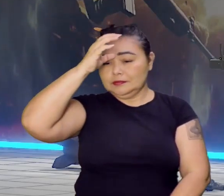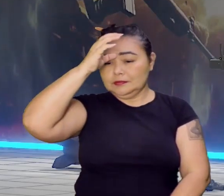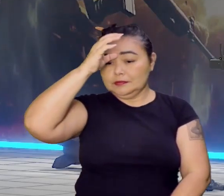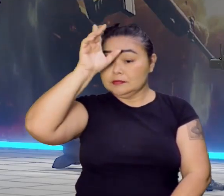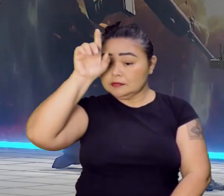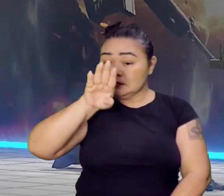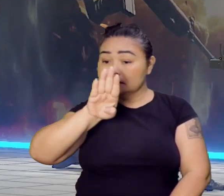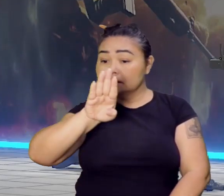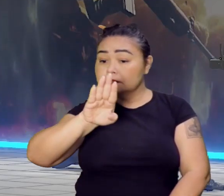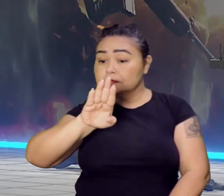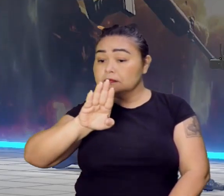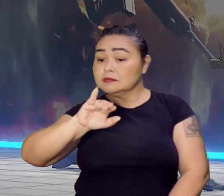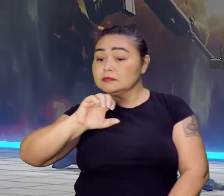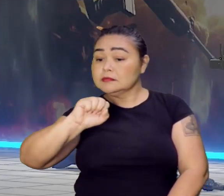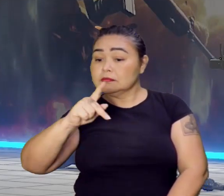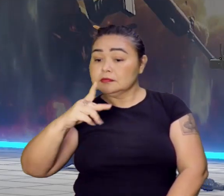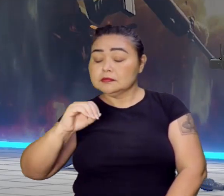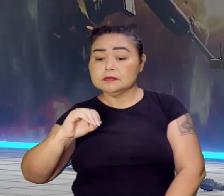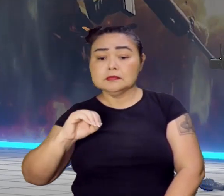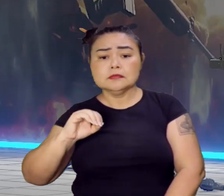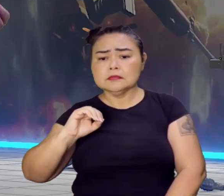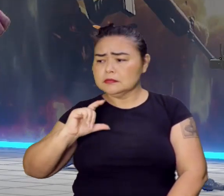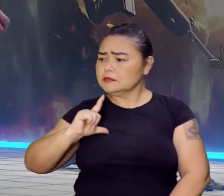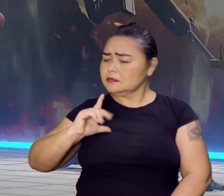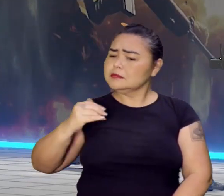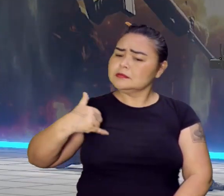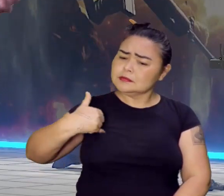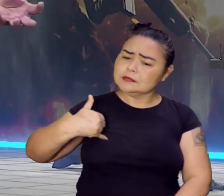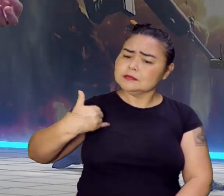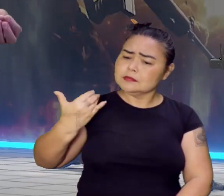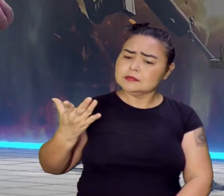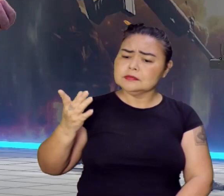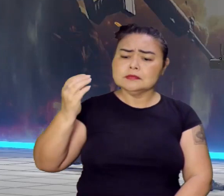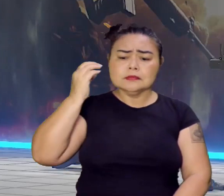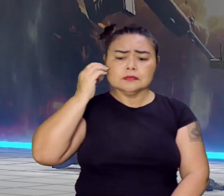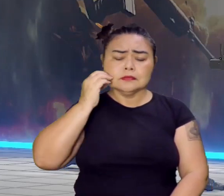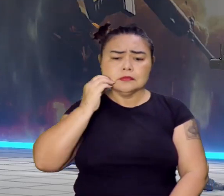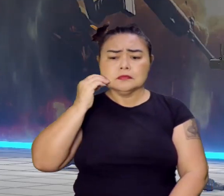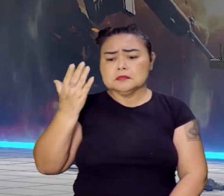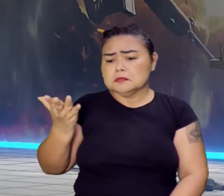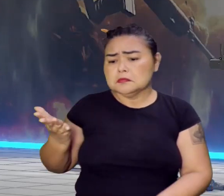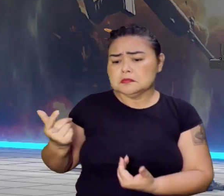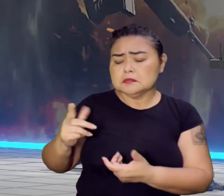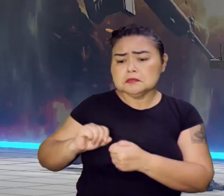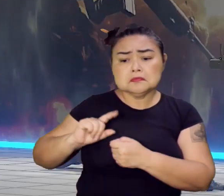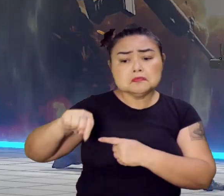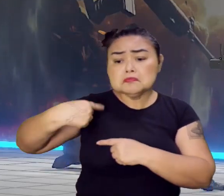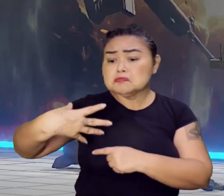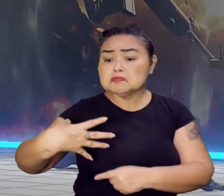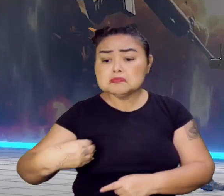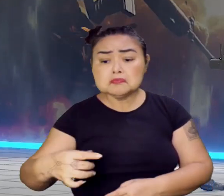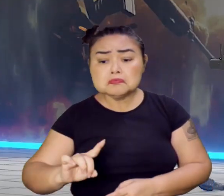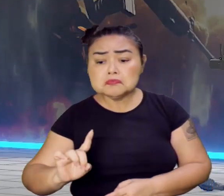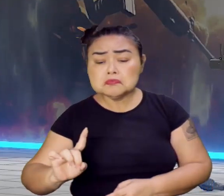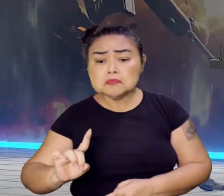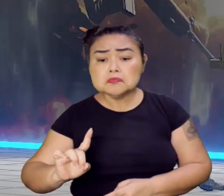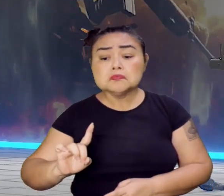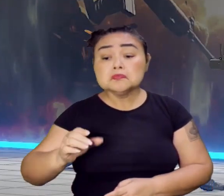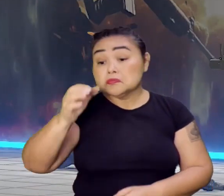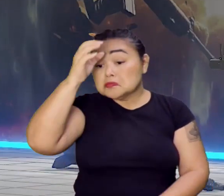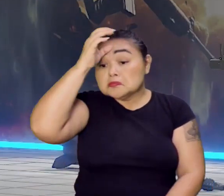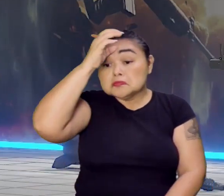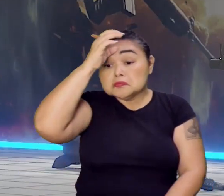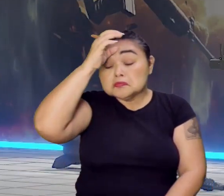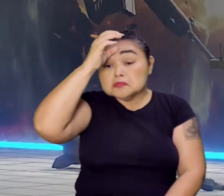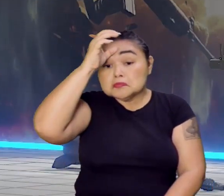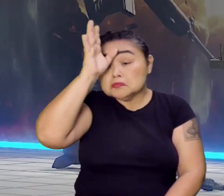e já tem uma determinada idade. Dom Henrique não tinha, por ser novo, não tinha deixado o filho. E o tio dele também, por